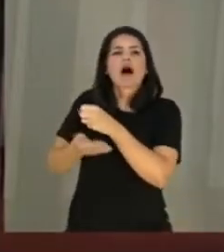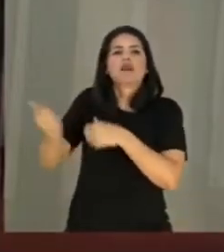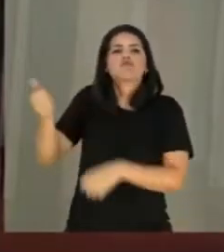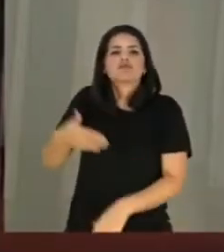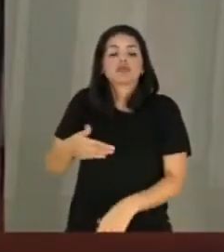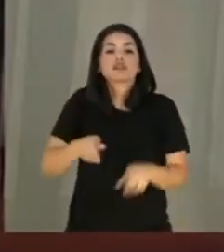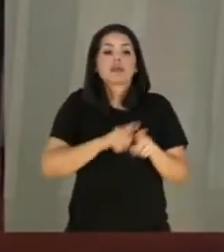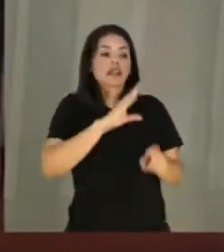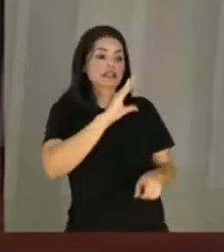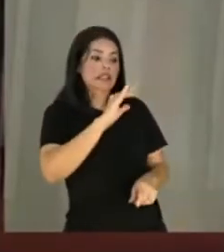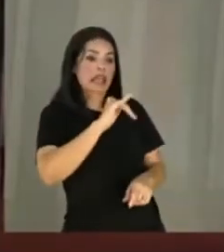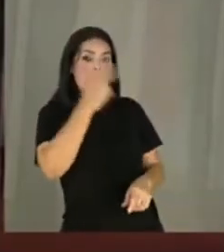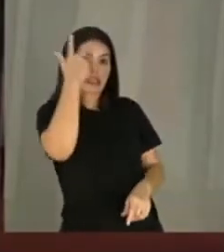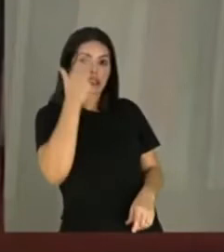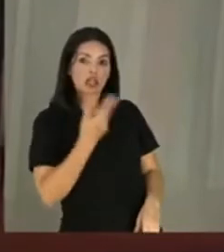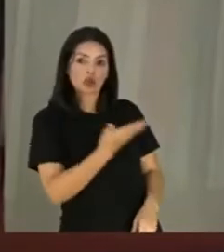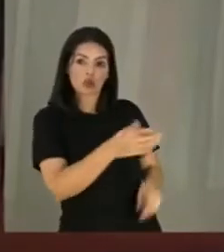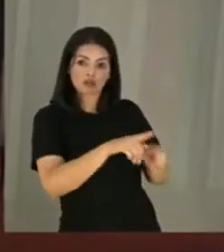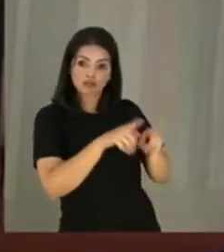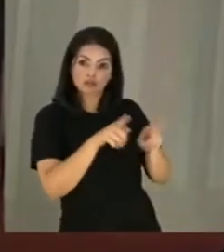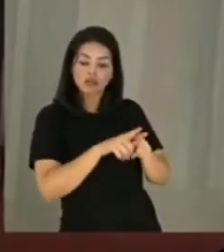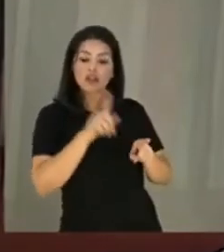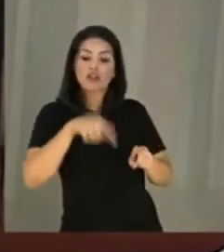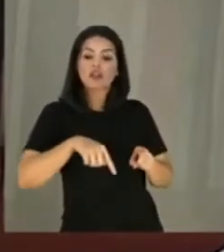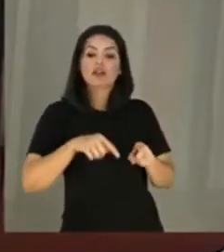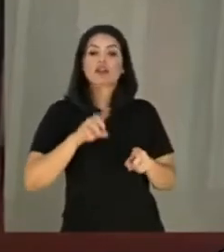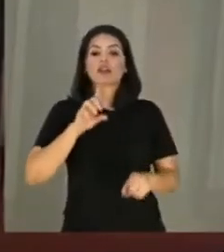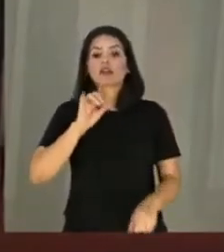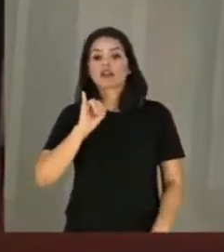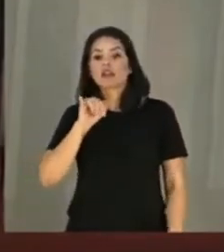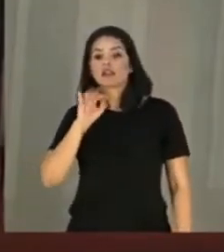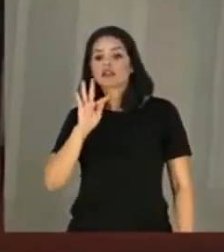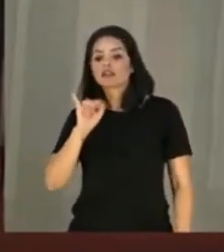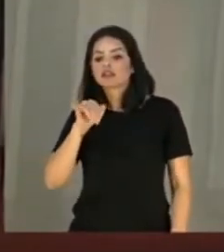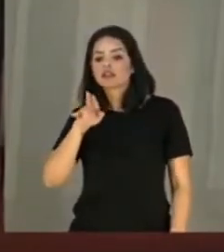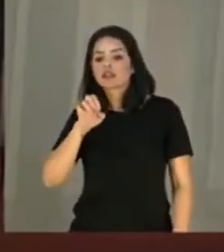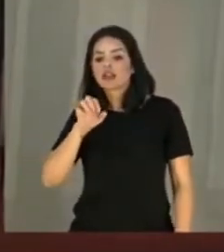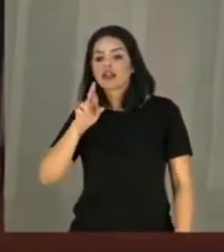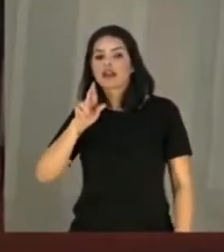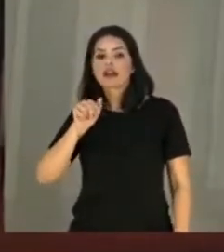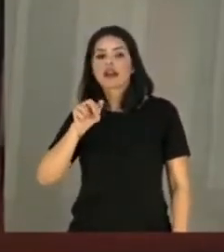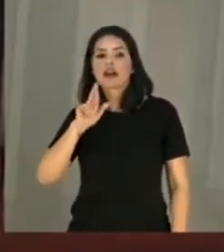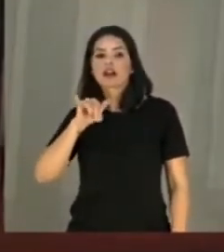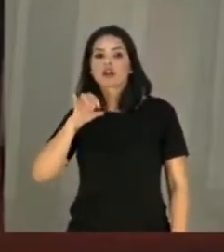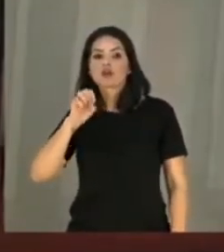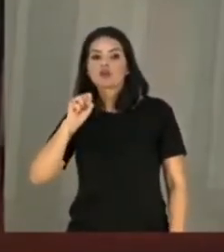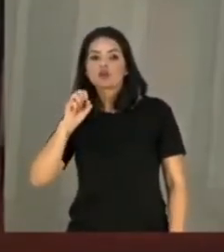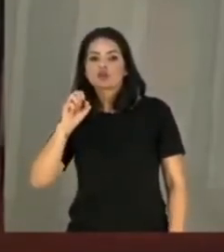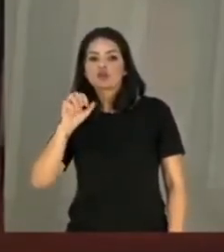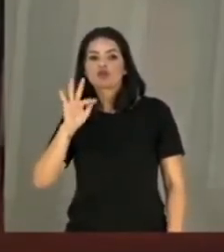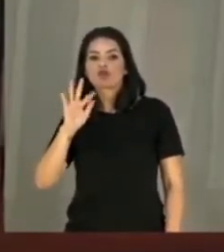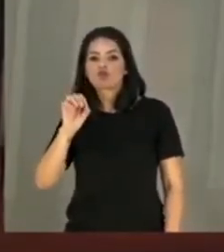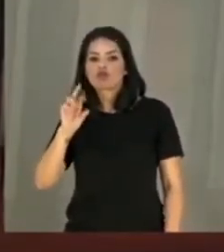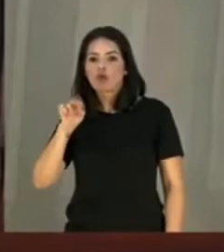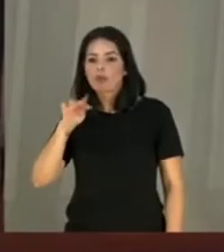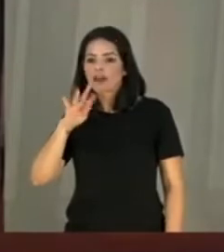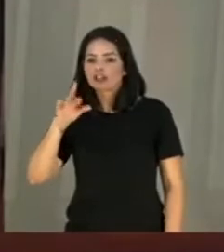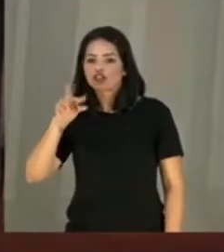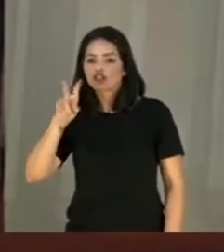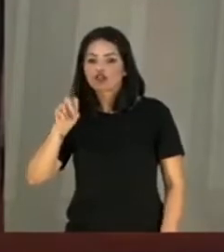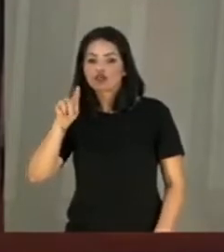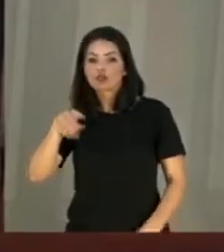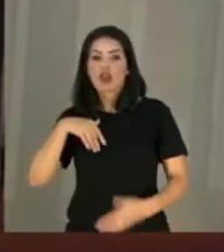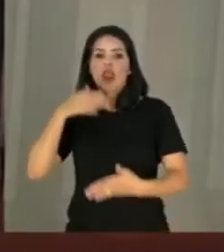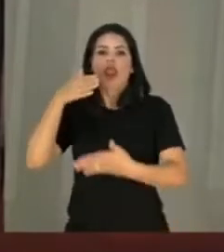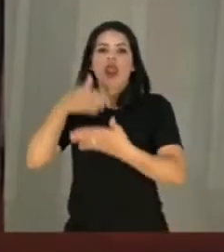ciências naturais também, e a definição de itinerários formativos, que limitam possibilidades e oportunidades aos jovens. As